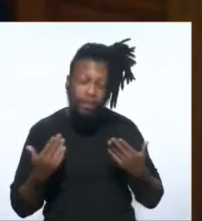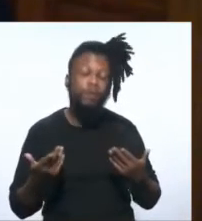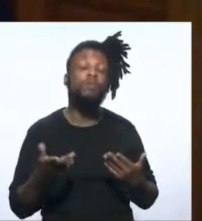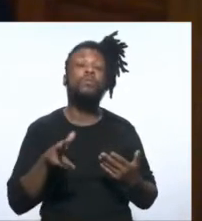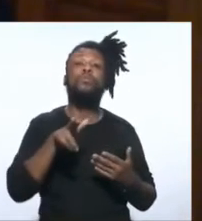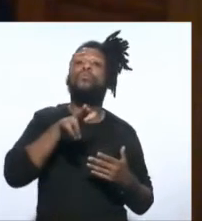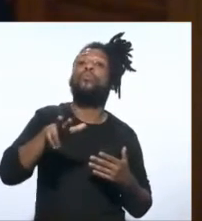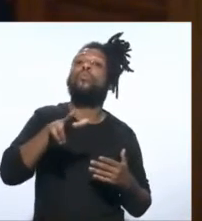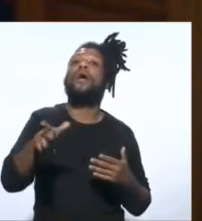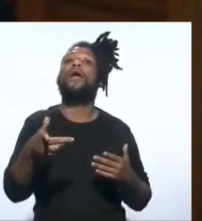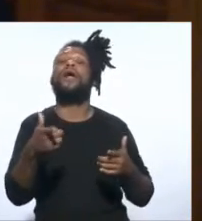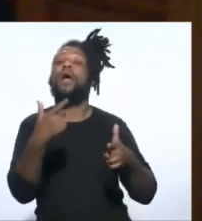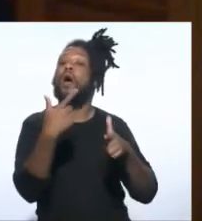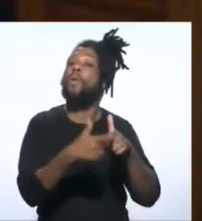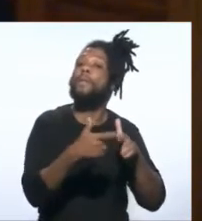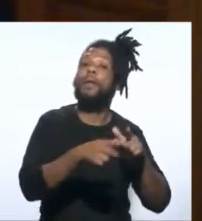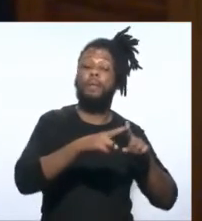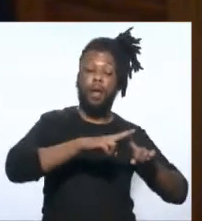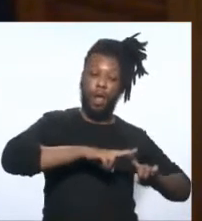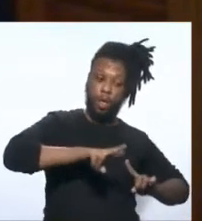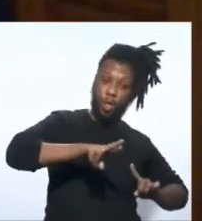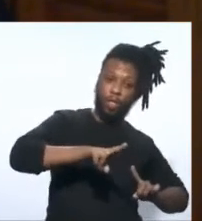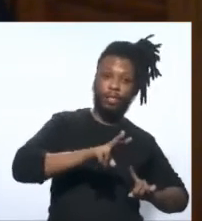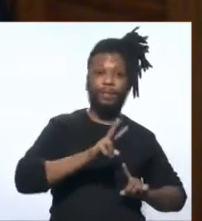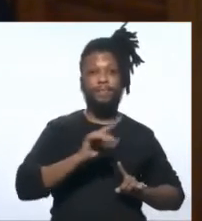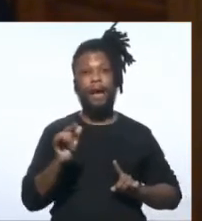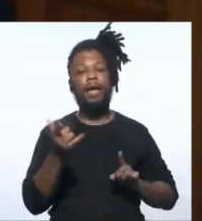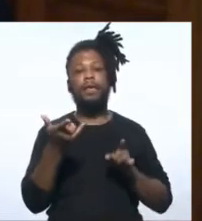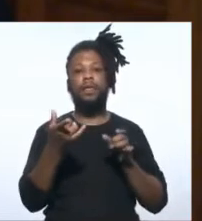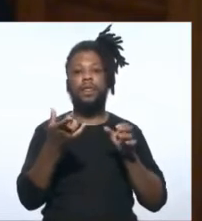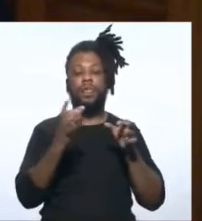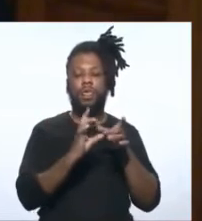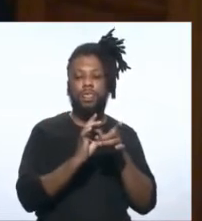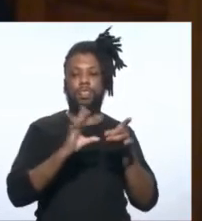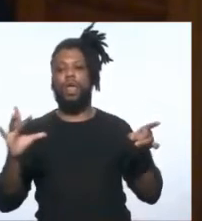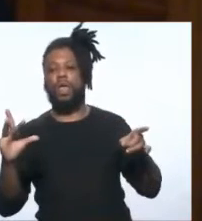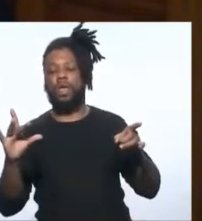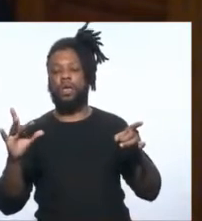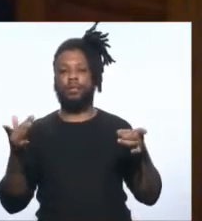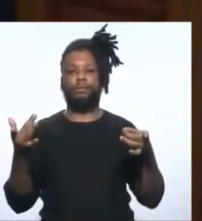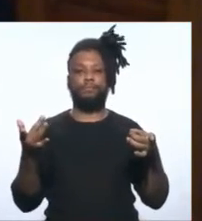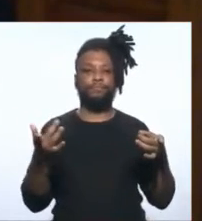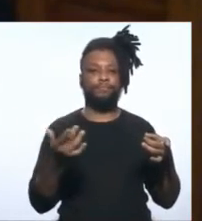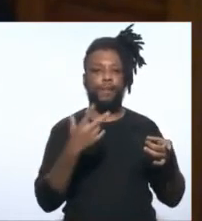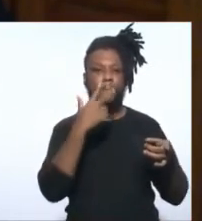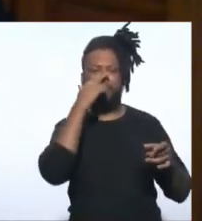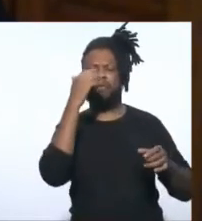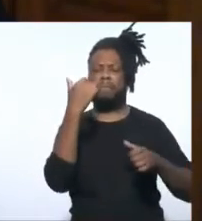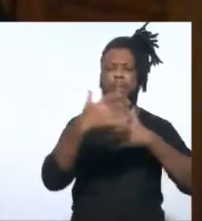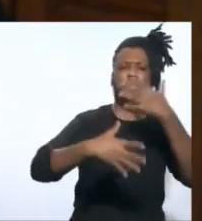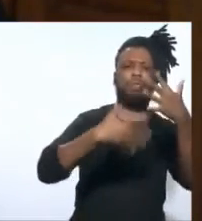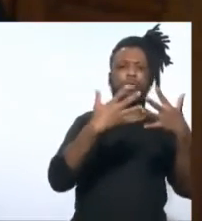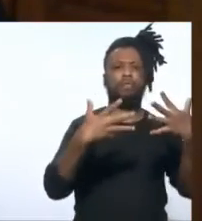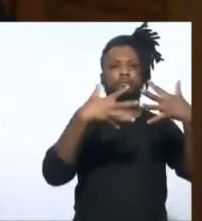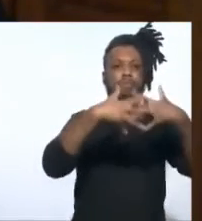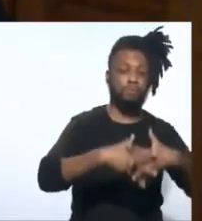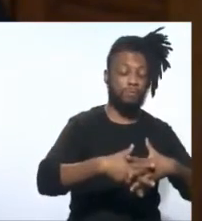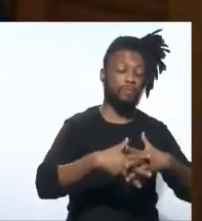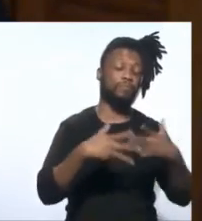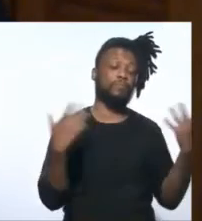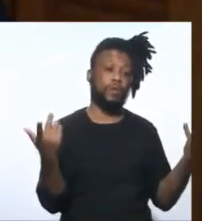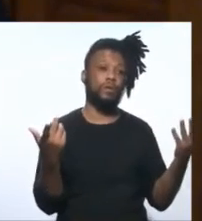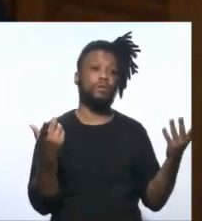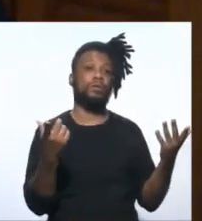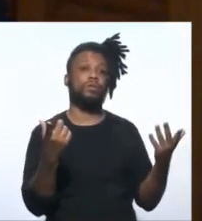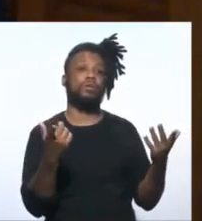questão religiosa que vai nos desunir. Quando eu falo não tomar seu santo nome,